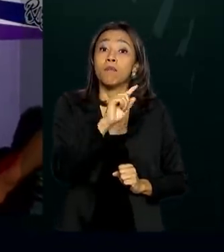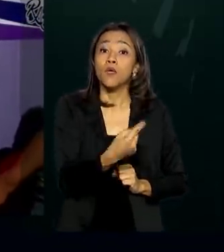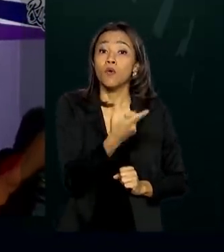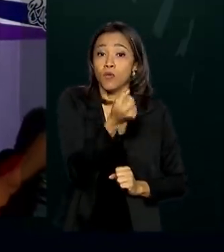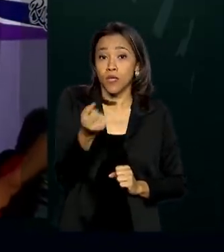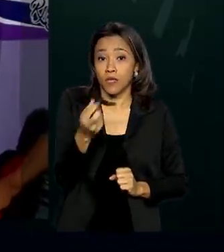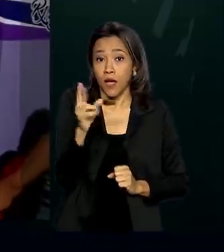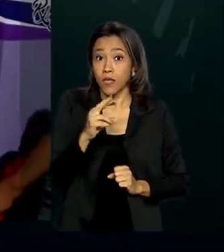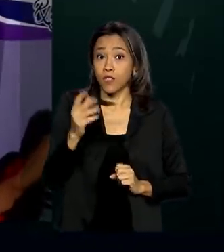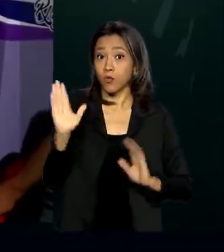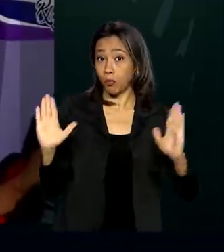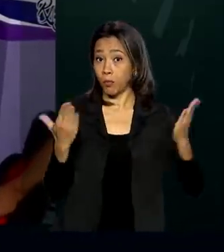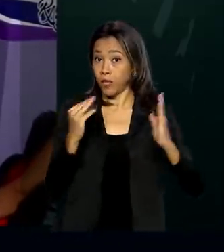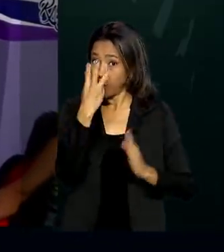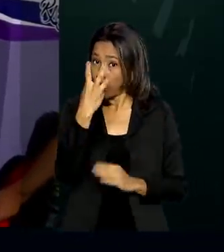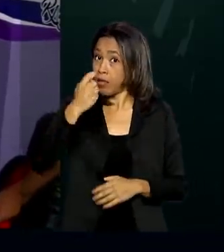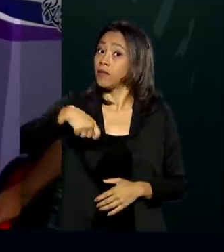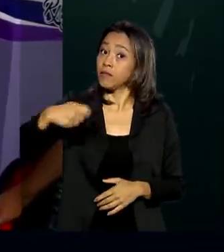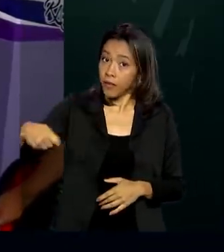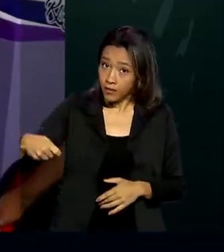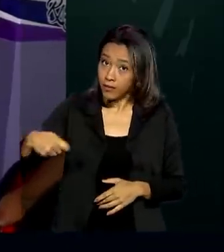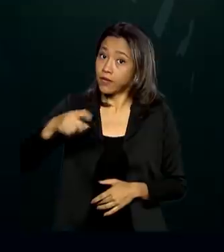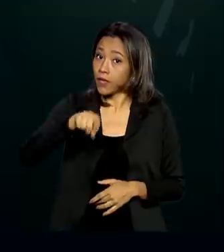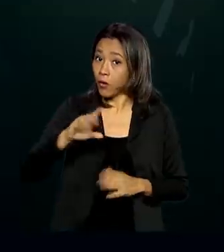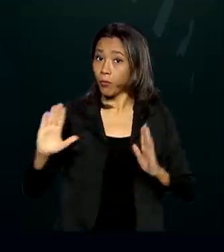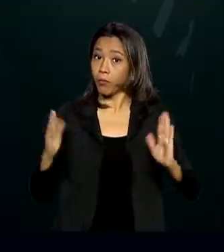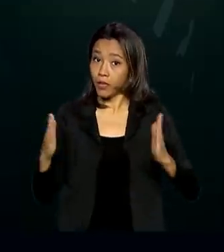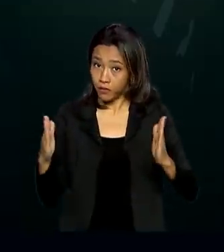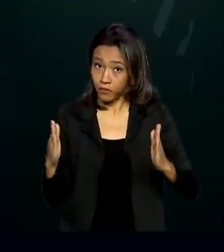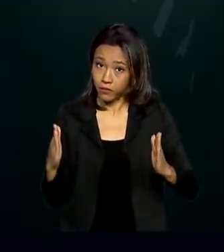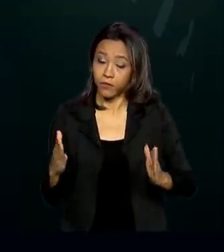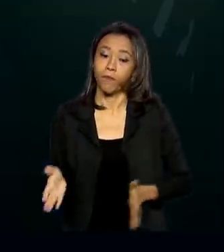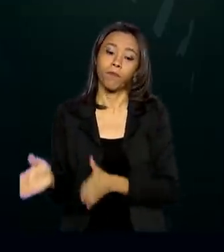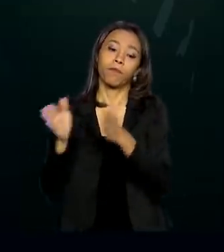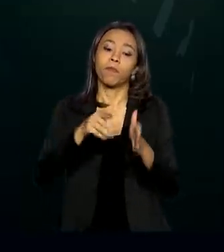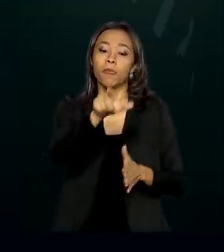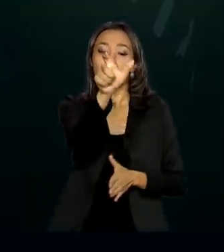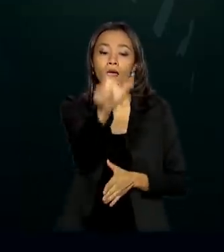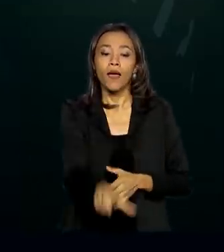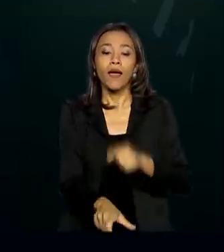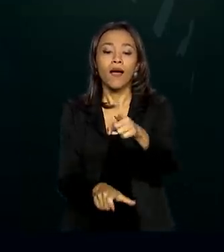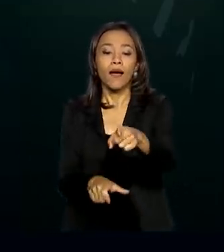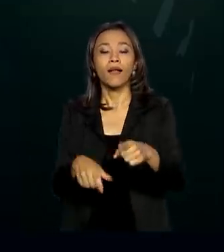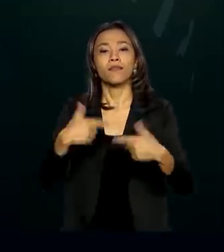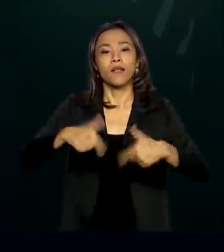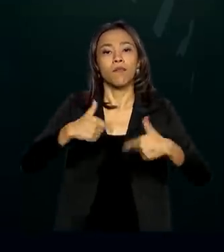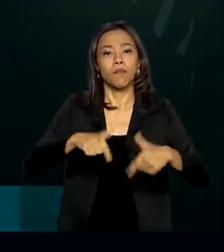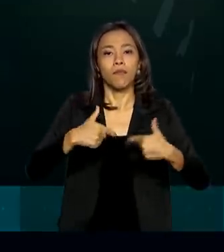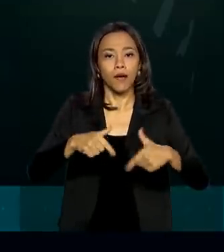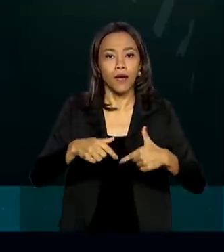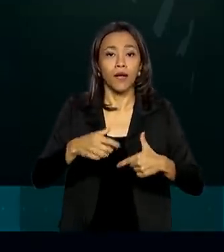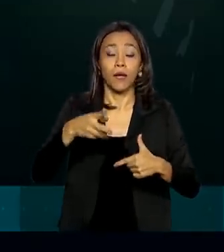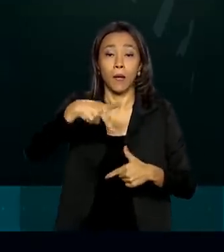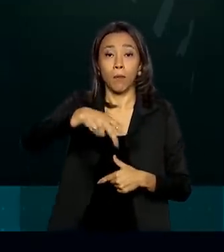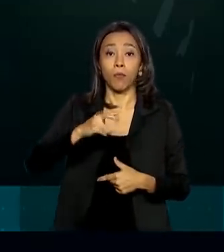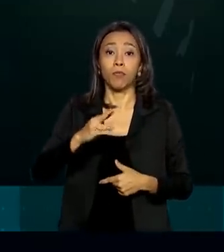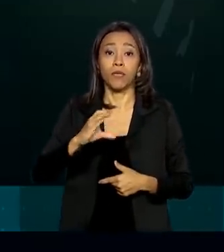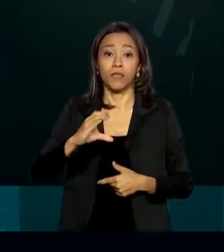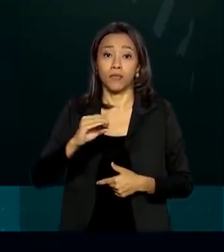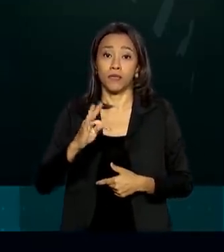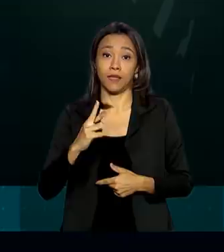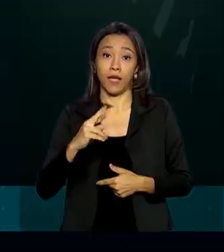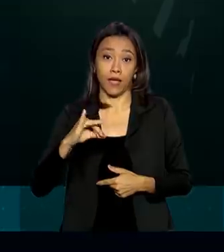meses, que é o prazo de duração do auxílio. Sou publicitária, no momento estou desempregada, sou MEI